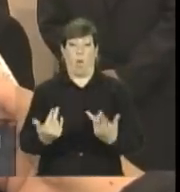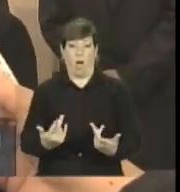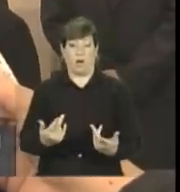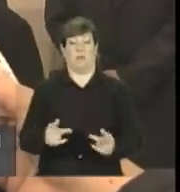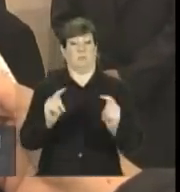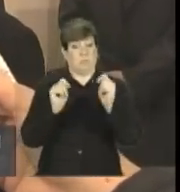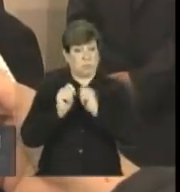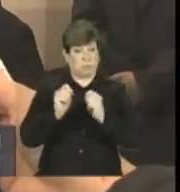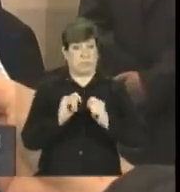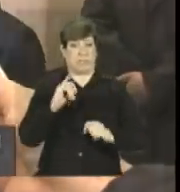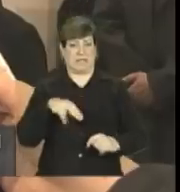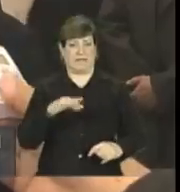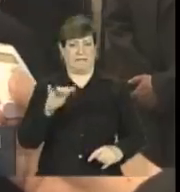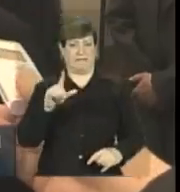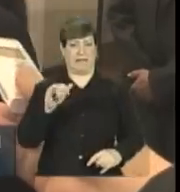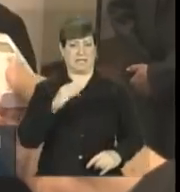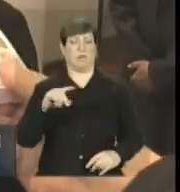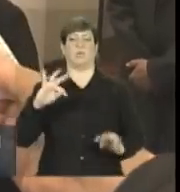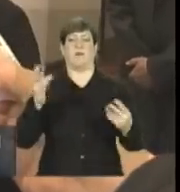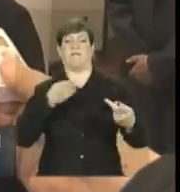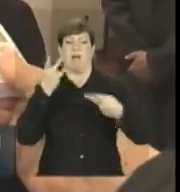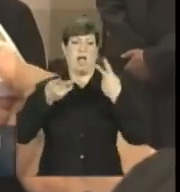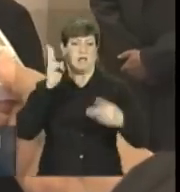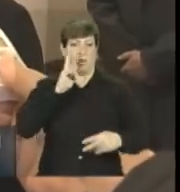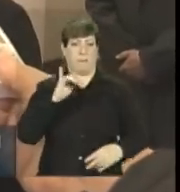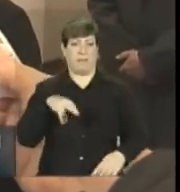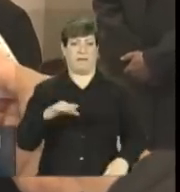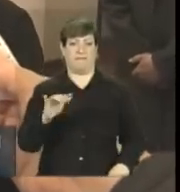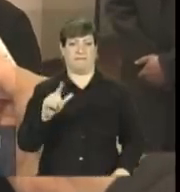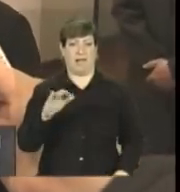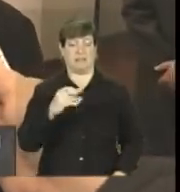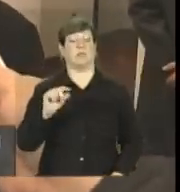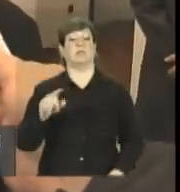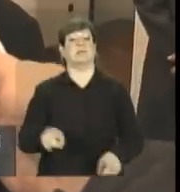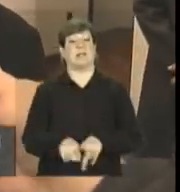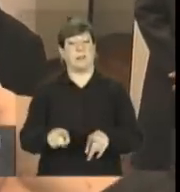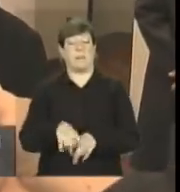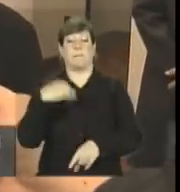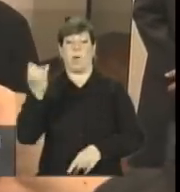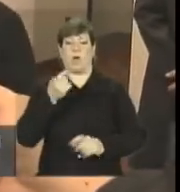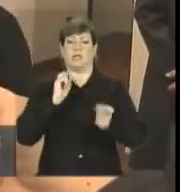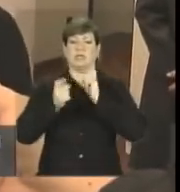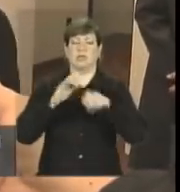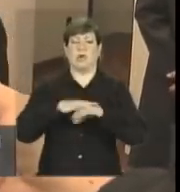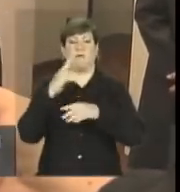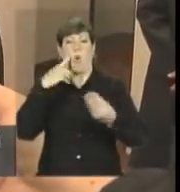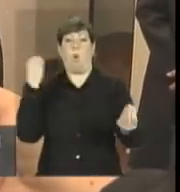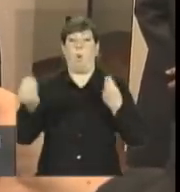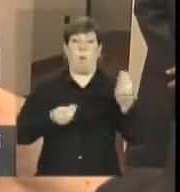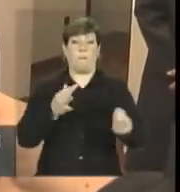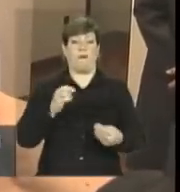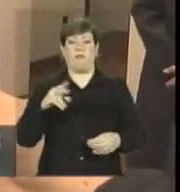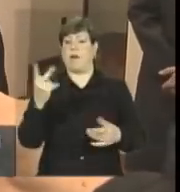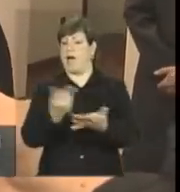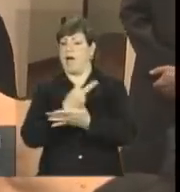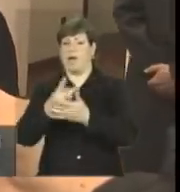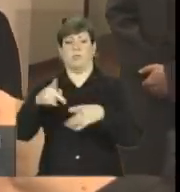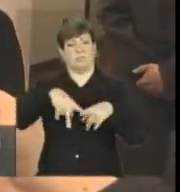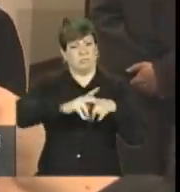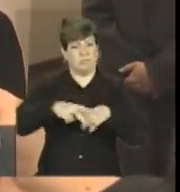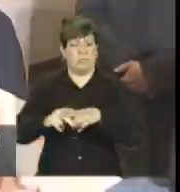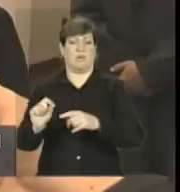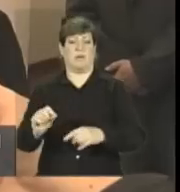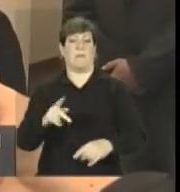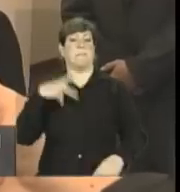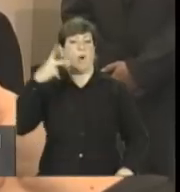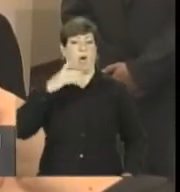inflação, e todo mundo discute inflação, é importante também discutir mecanismos incorretos de política